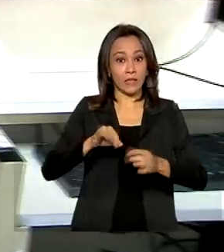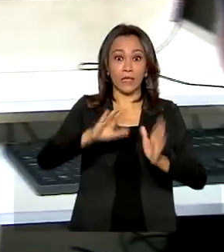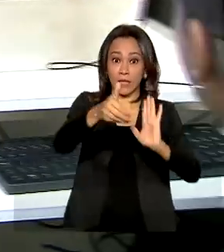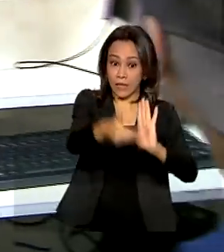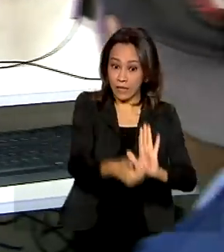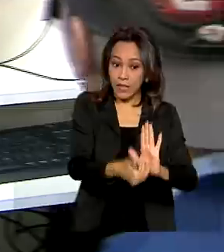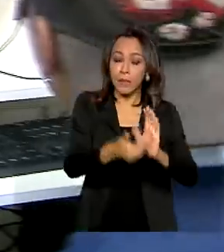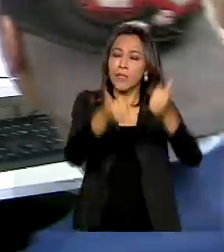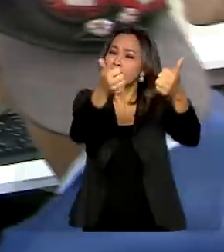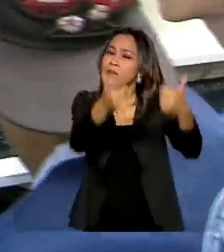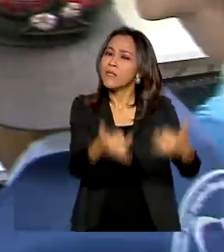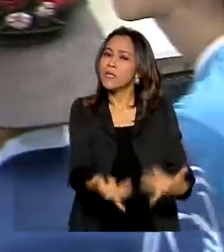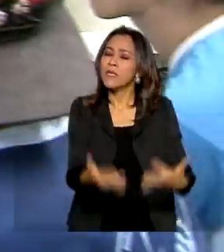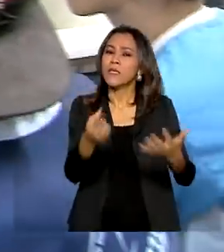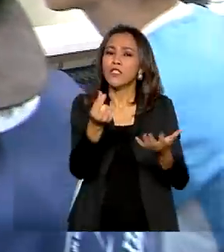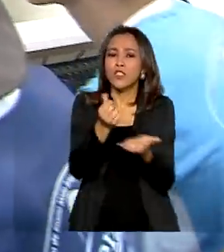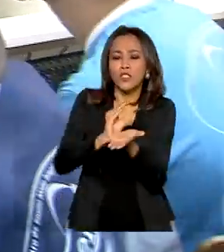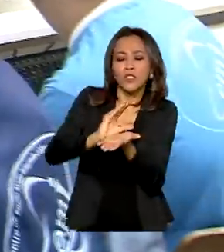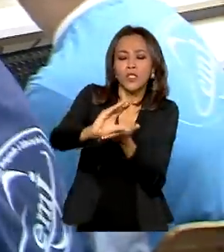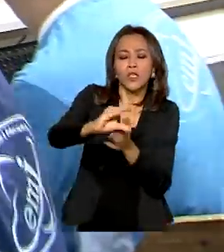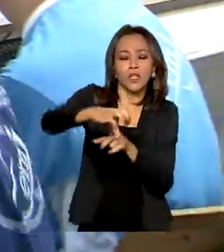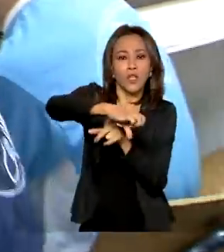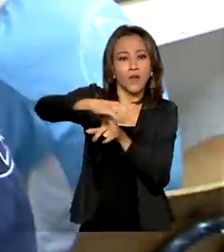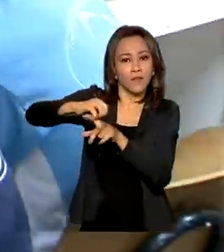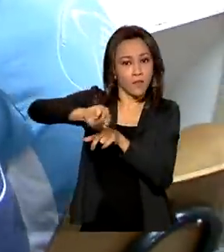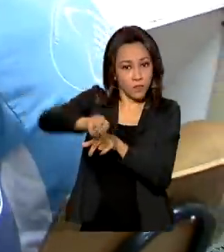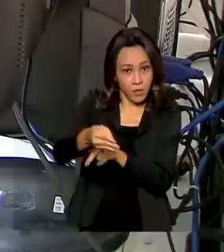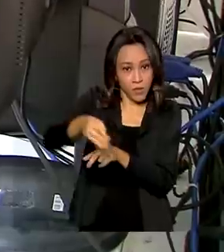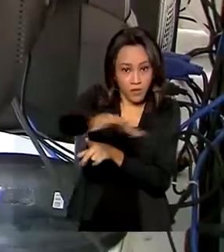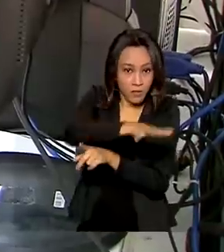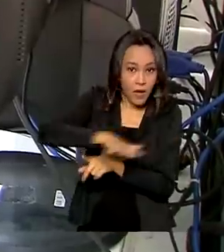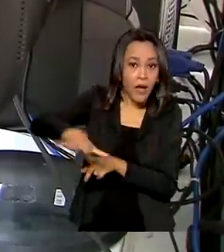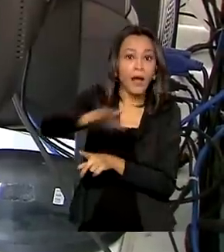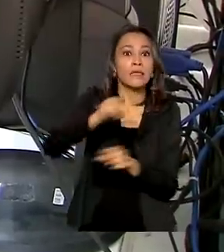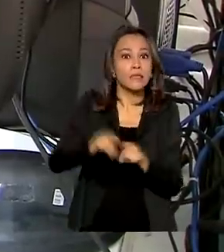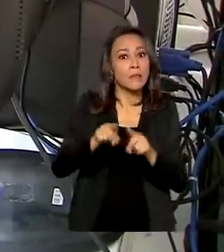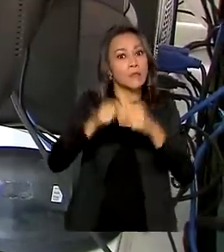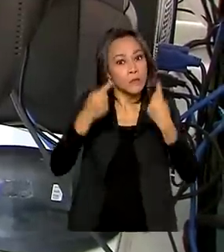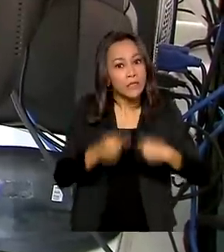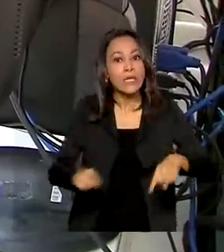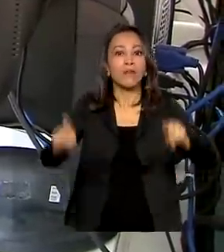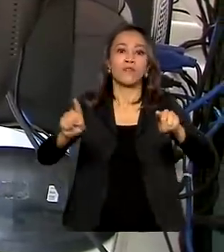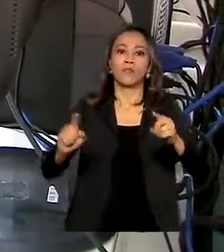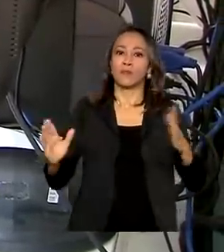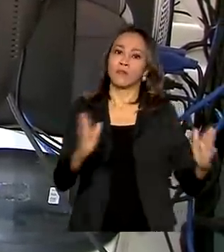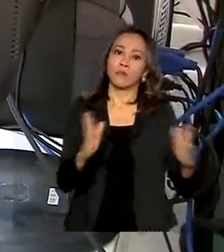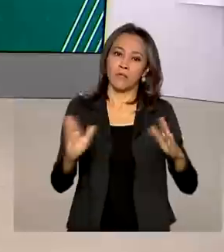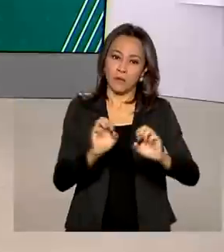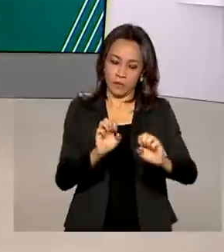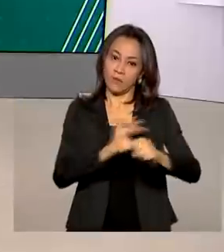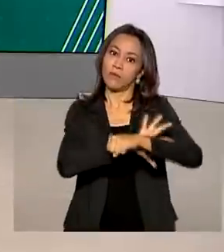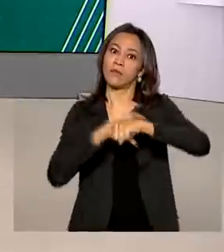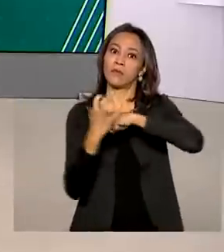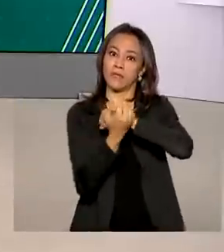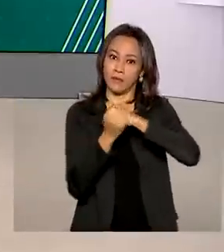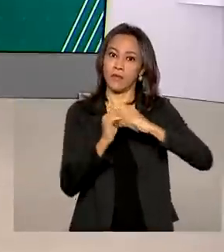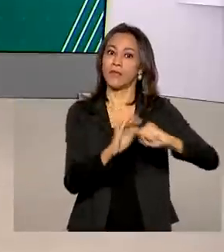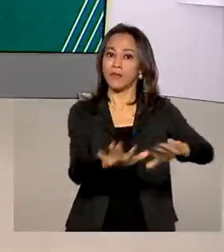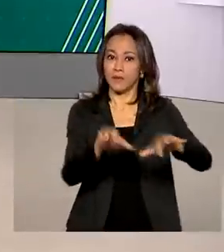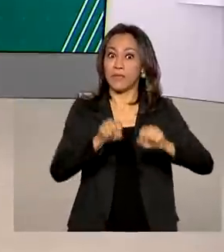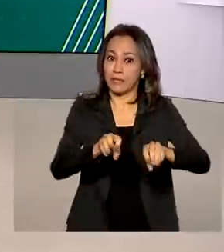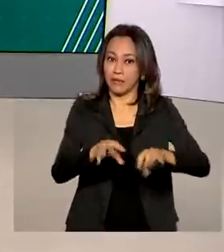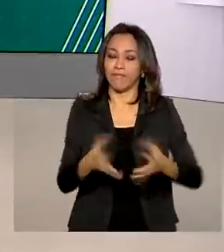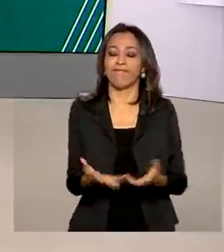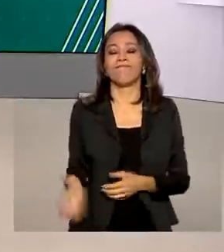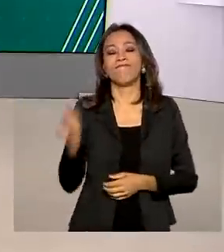falando da liberação de 900 milhões de reais para o setor e dos desafios do ensino durante a pandemia. Essas e